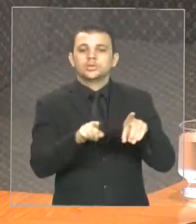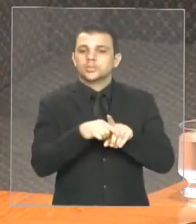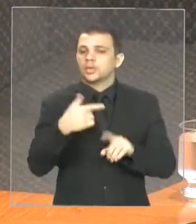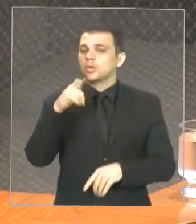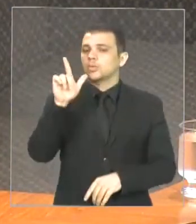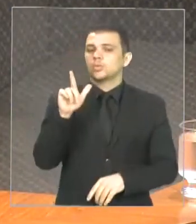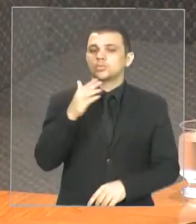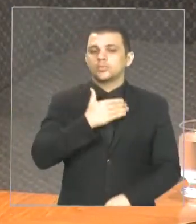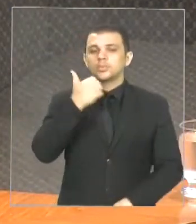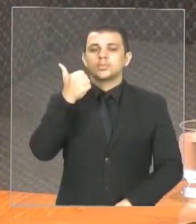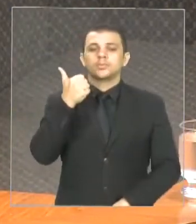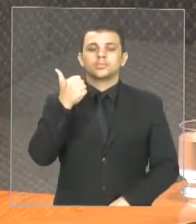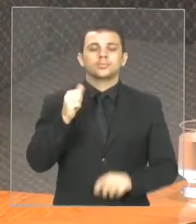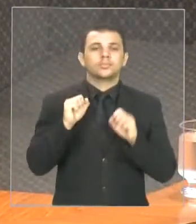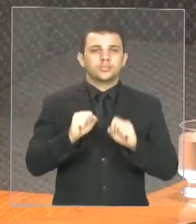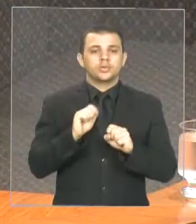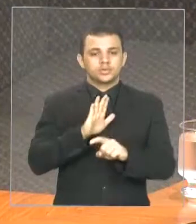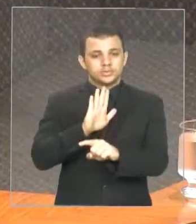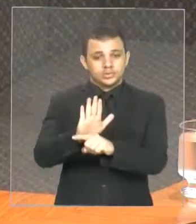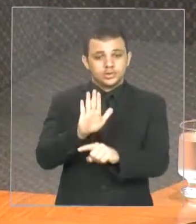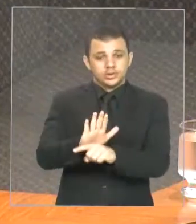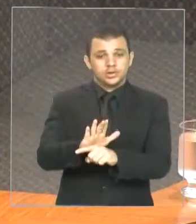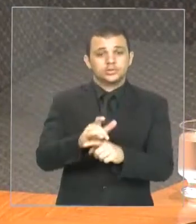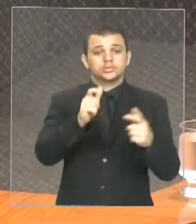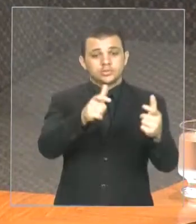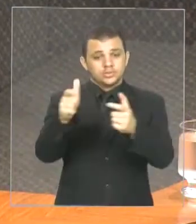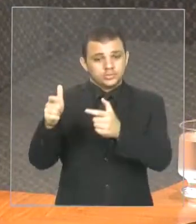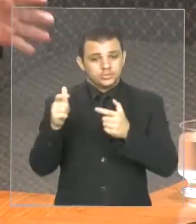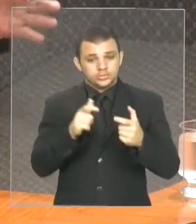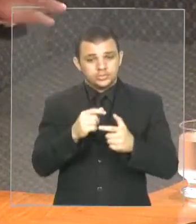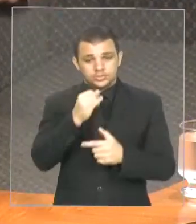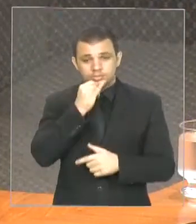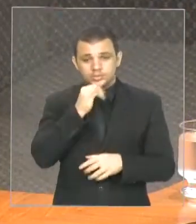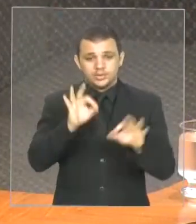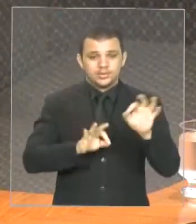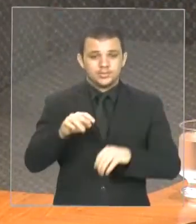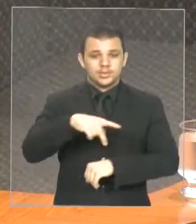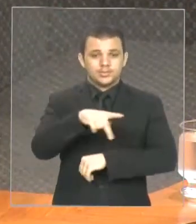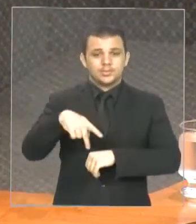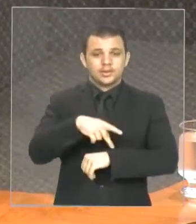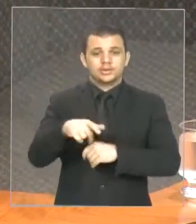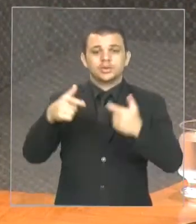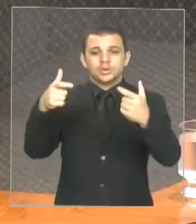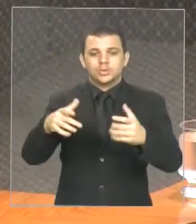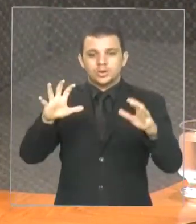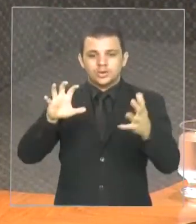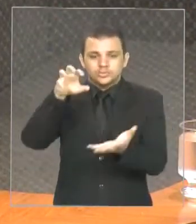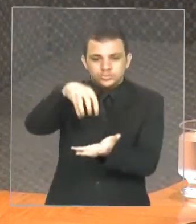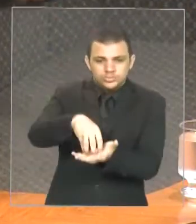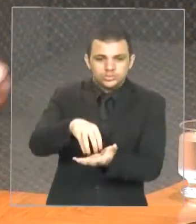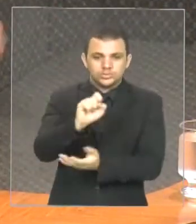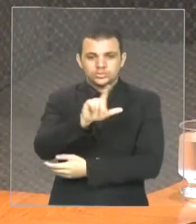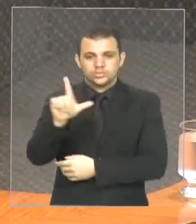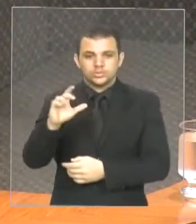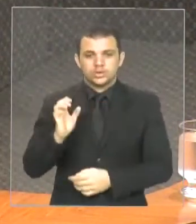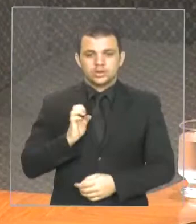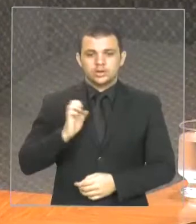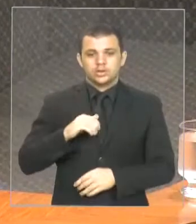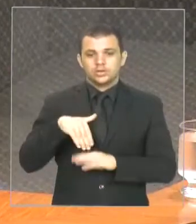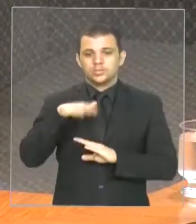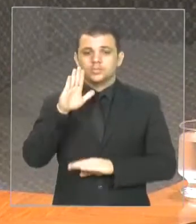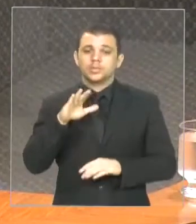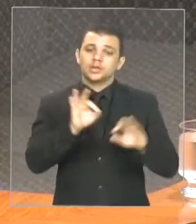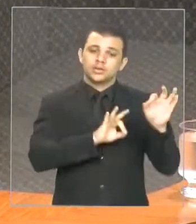a autoestima dos bairros. Em vez de fazer as praças nas áreas mais centrais de São Luís, mais ricas de São Luís, fazer as